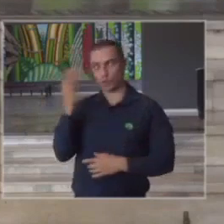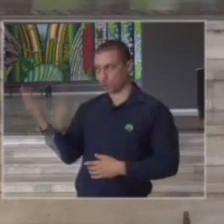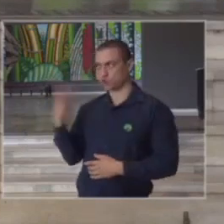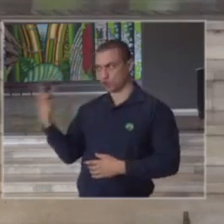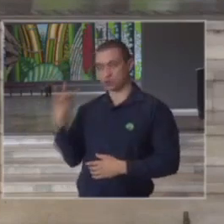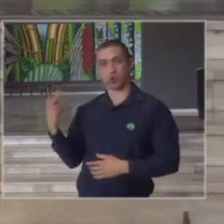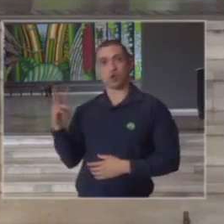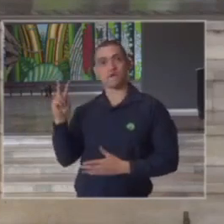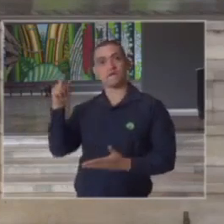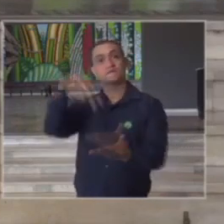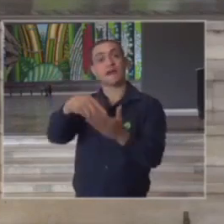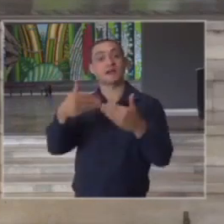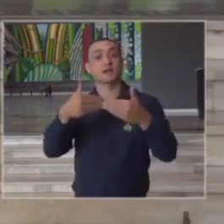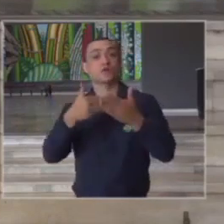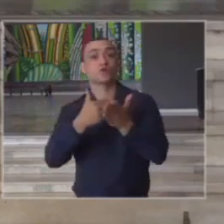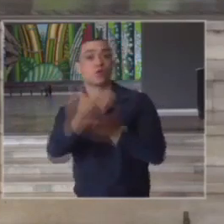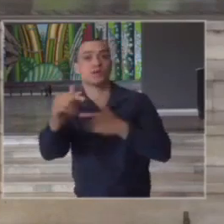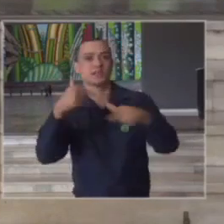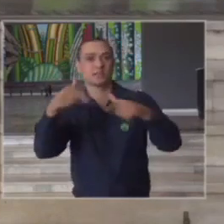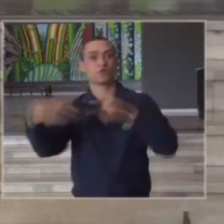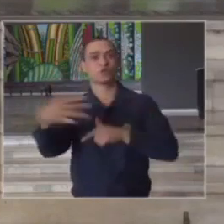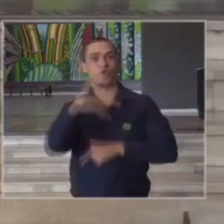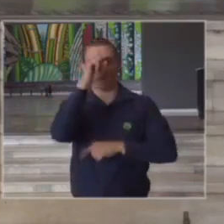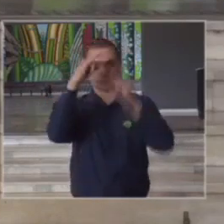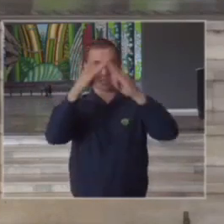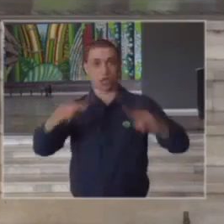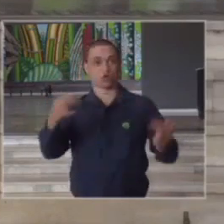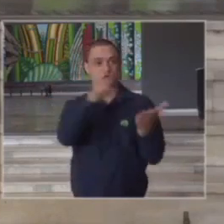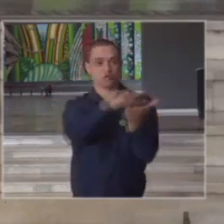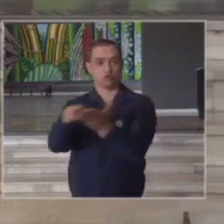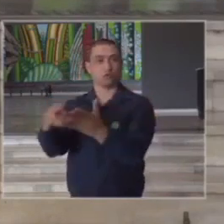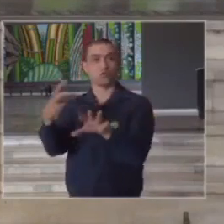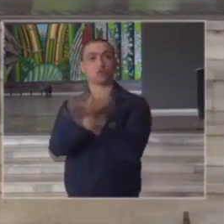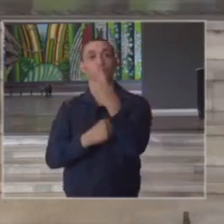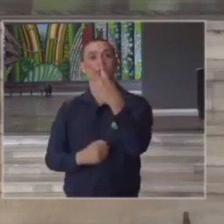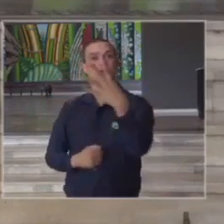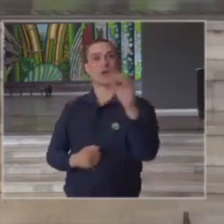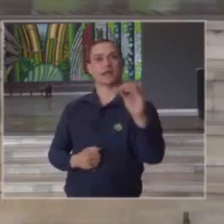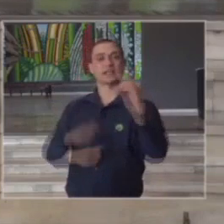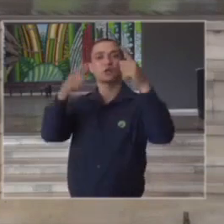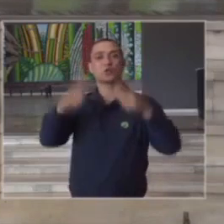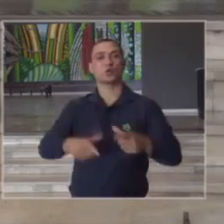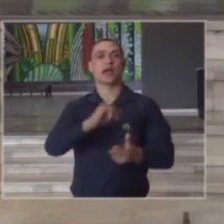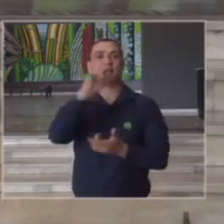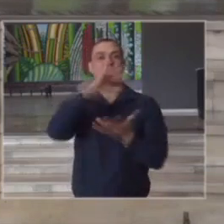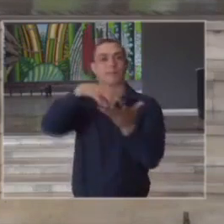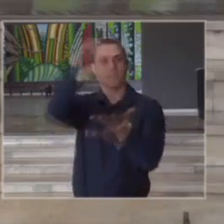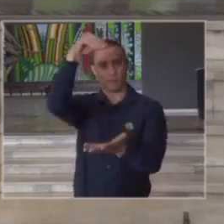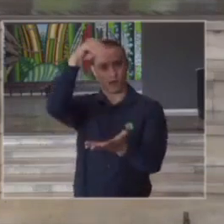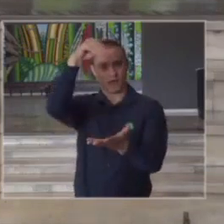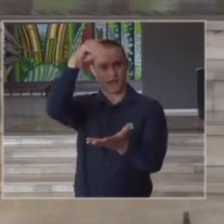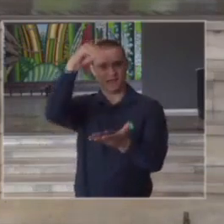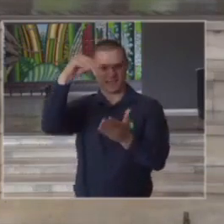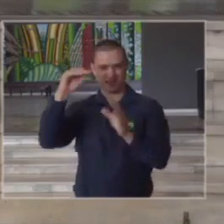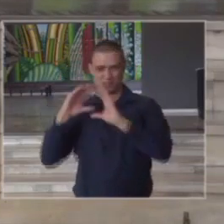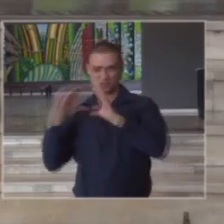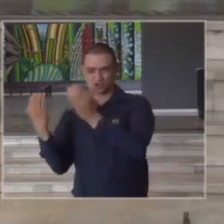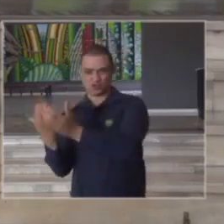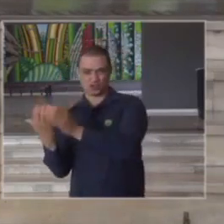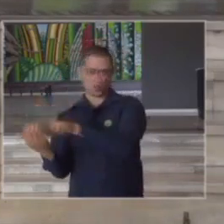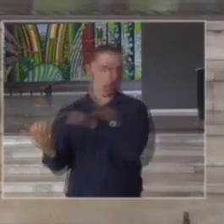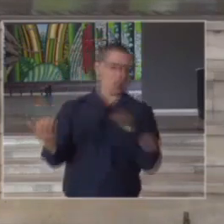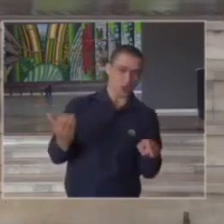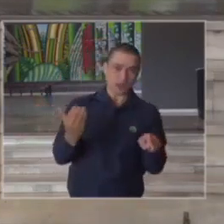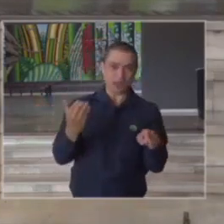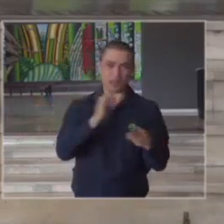e eu estaremos colocando em operação este hospital com 240 leitos no complexo Ibirapuera ao lado do ginásio do